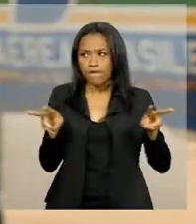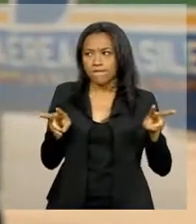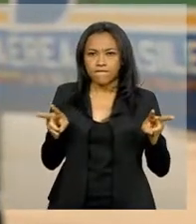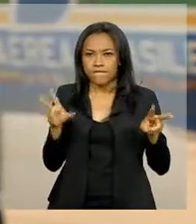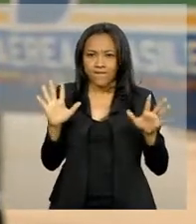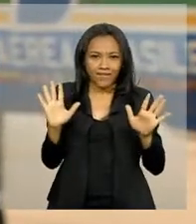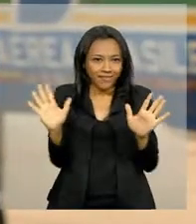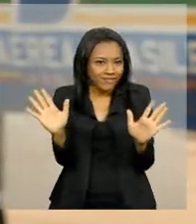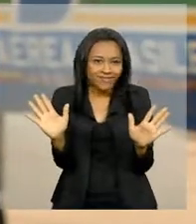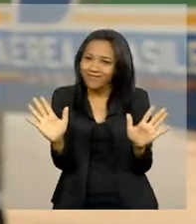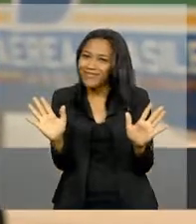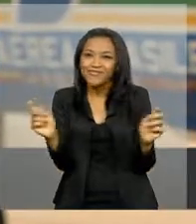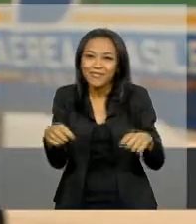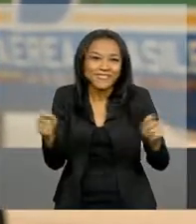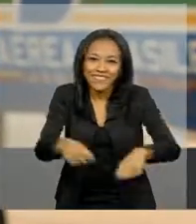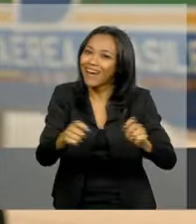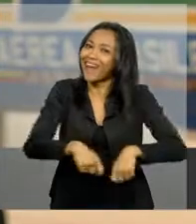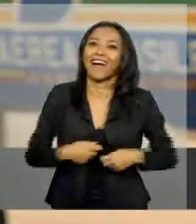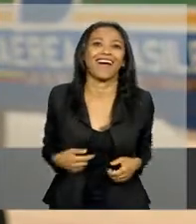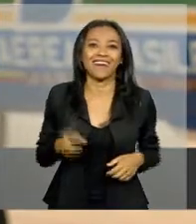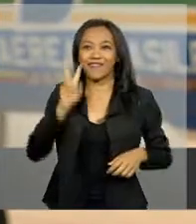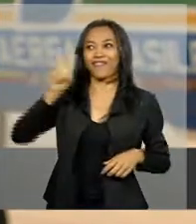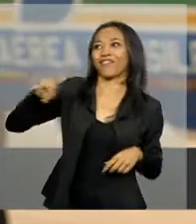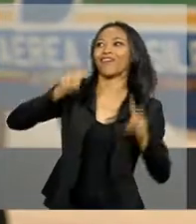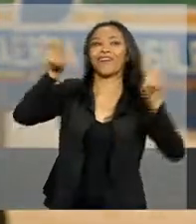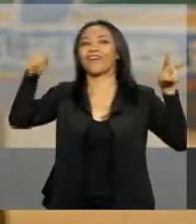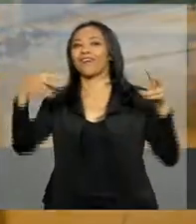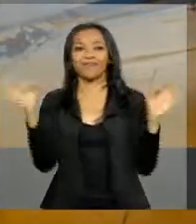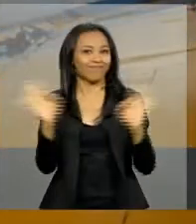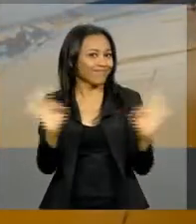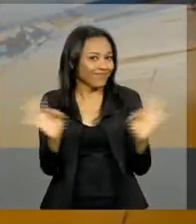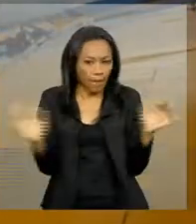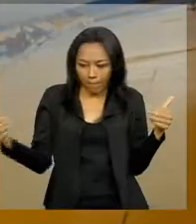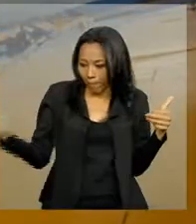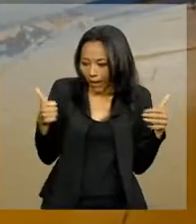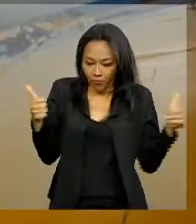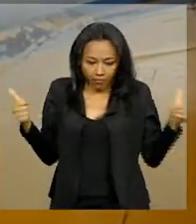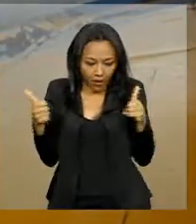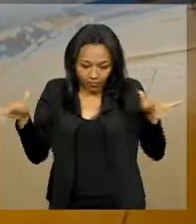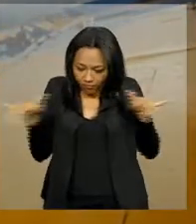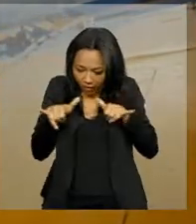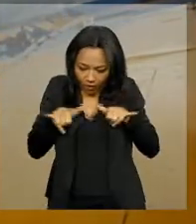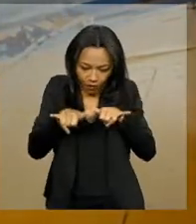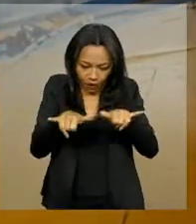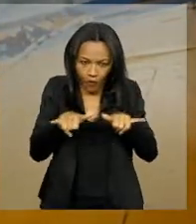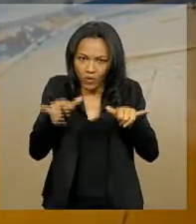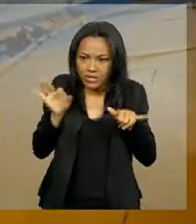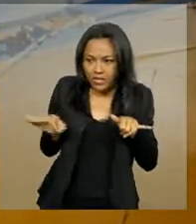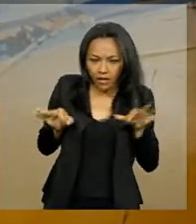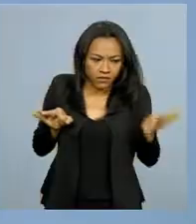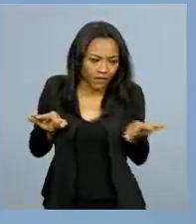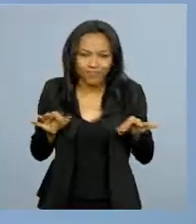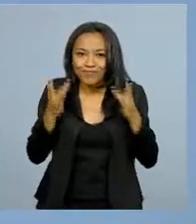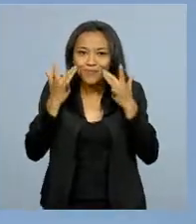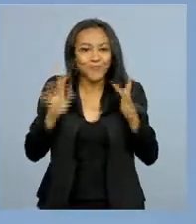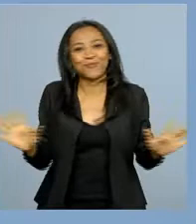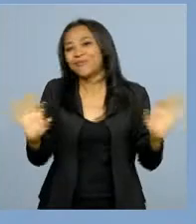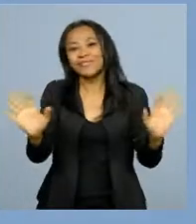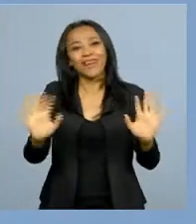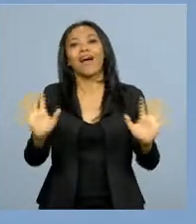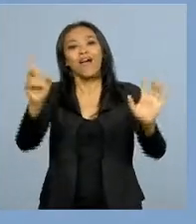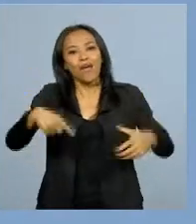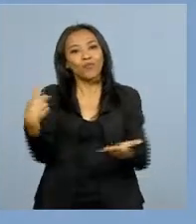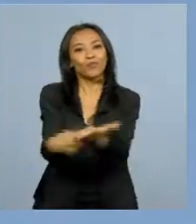enxerga, né, não tenta, não consegue ver os outros aeronaves, assim, próximas para ficar vendo se está fazendo o correto ou não, mas é um